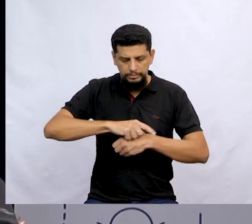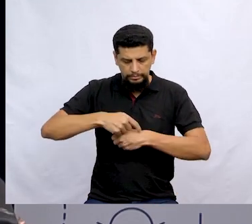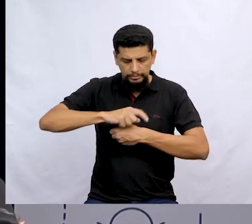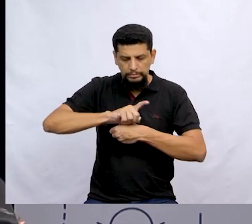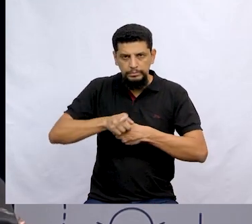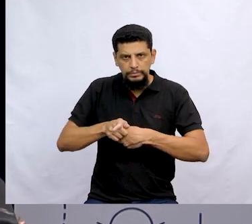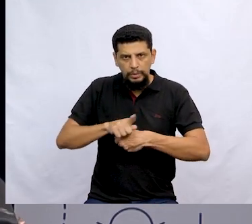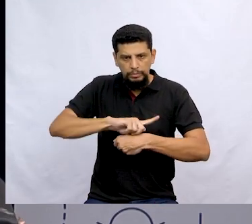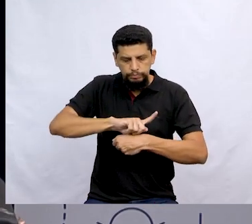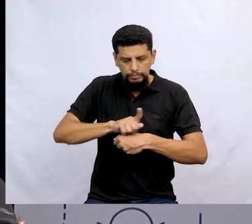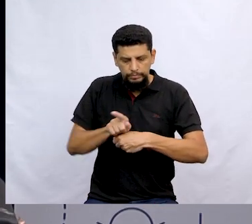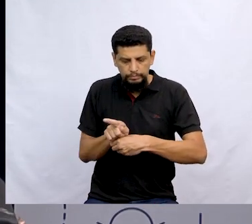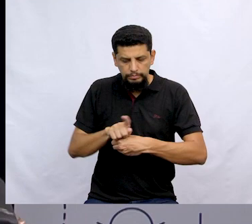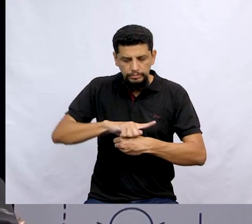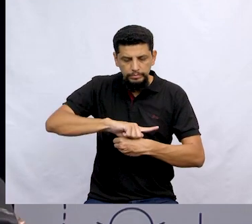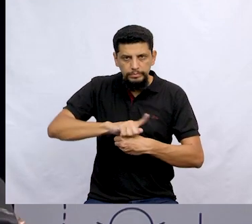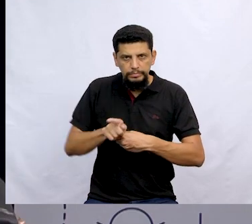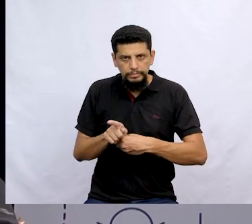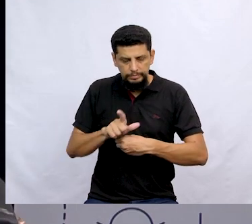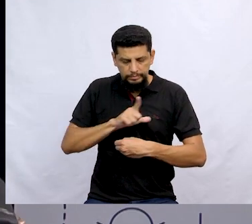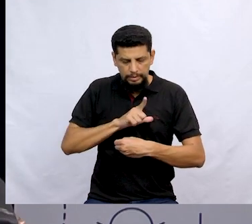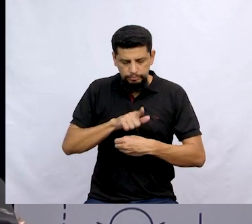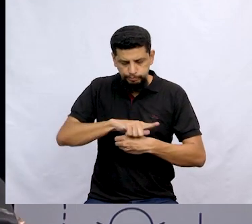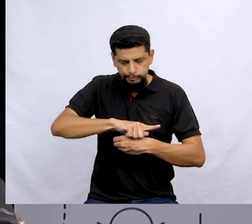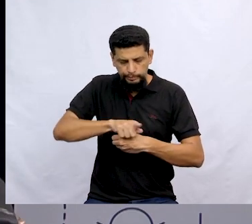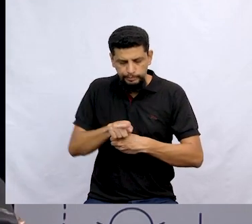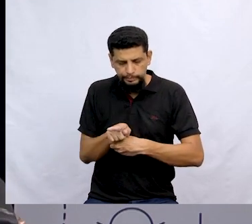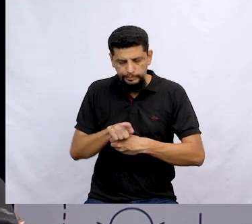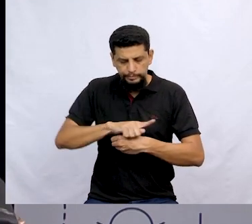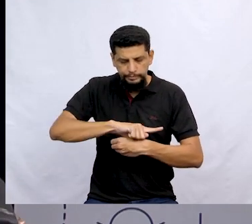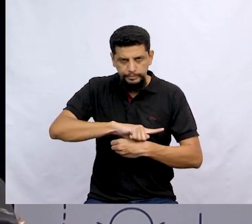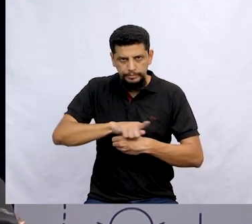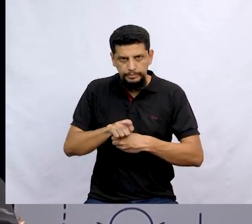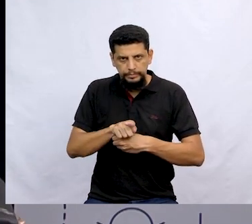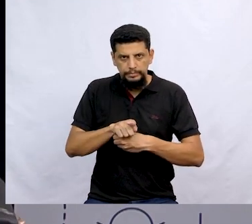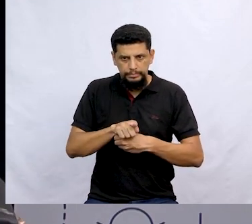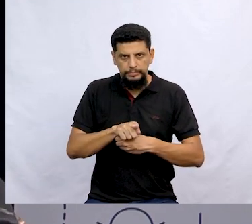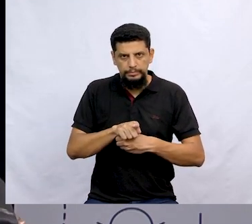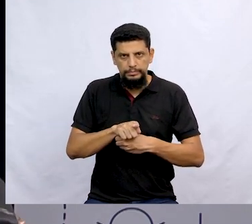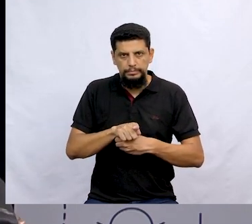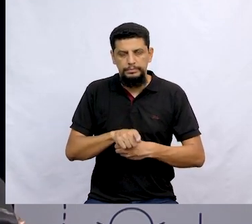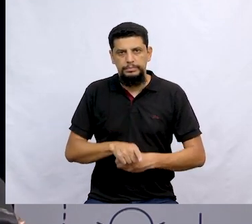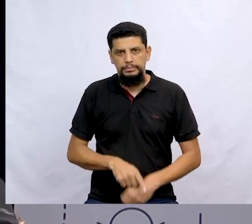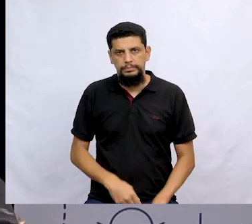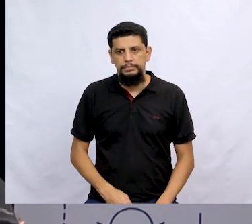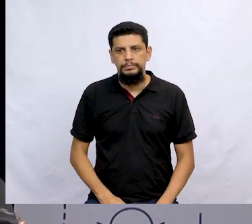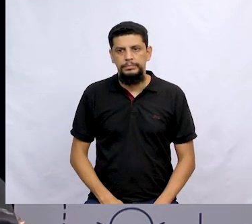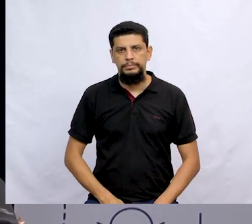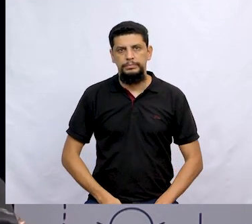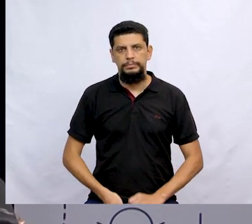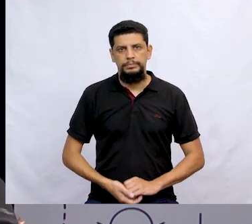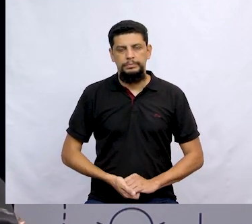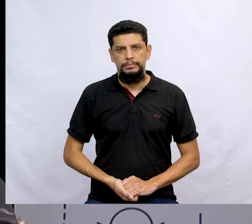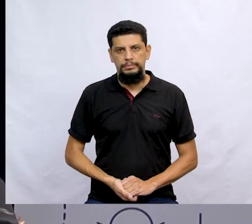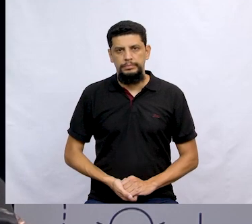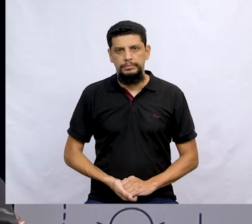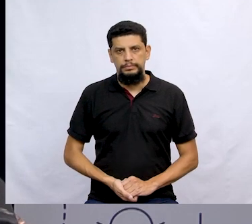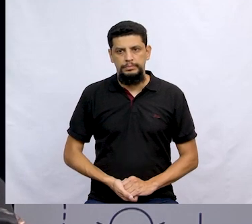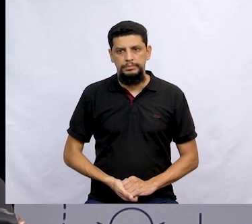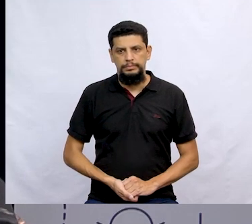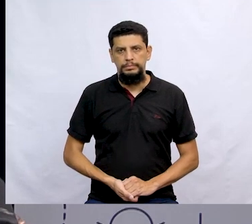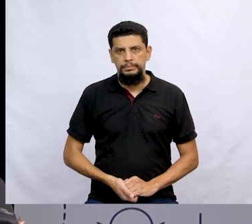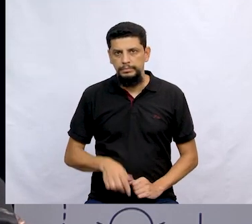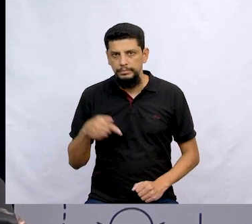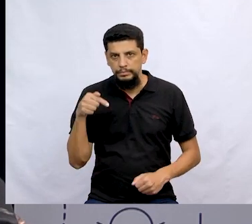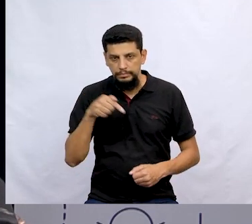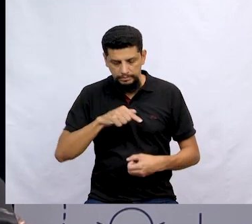bússola ali, tem uma seta ali, e ela é uma agulha magnética. Vou falar o nome, né, pessoal? Correto. Vamos lá. Uma agulha